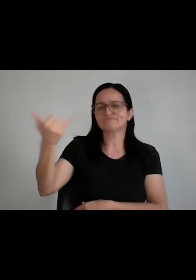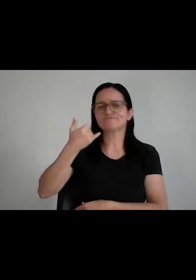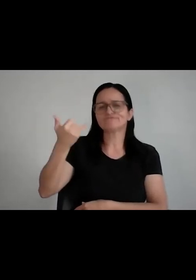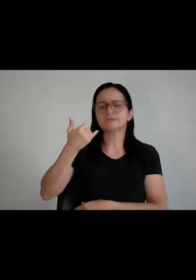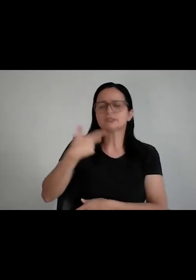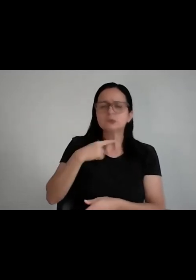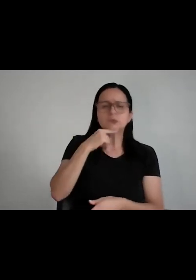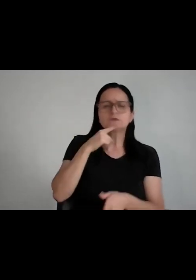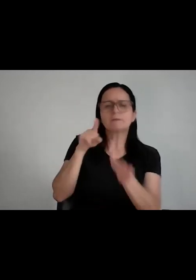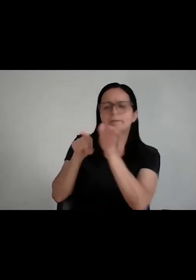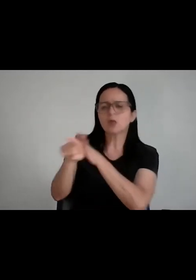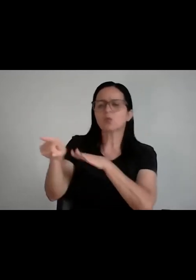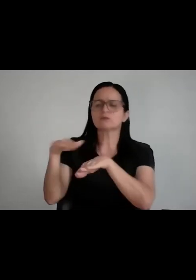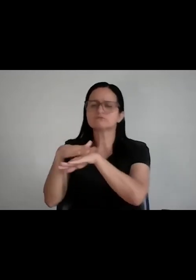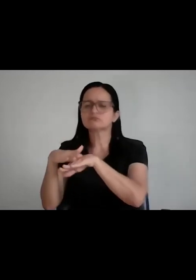compartilhar,